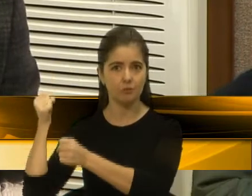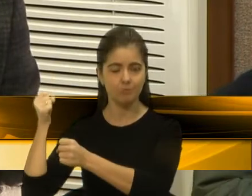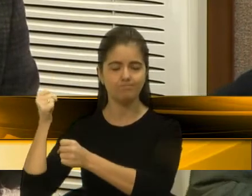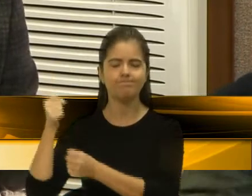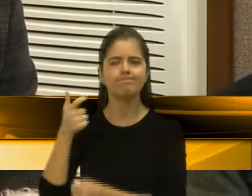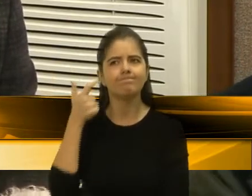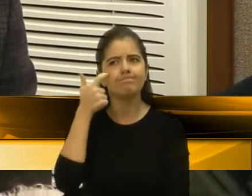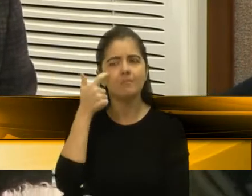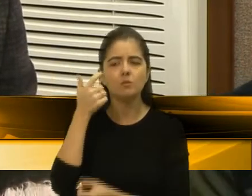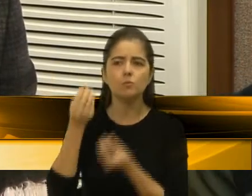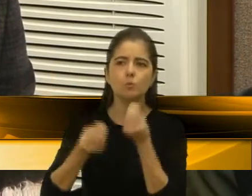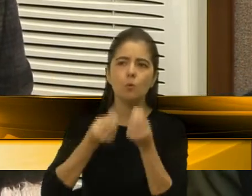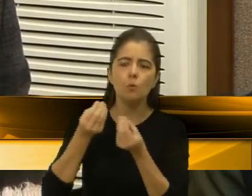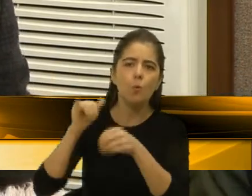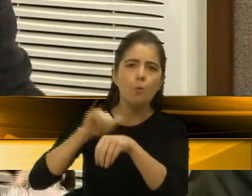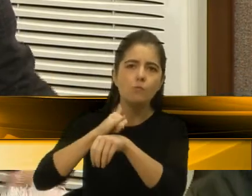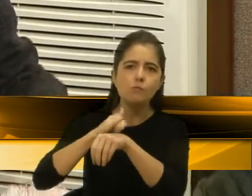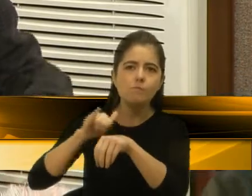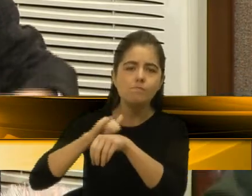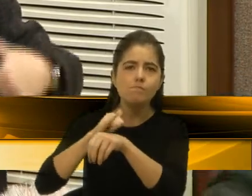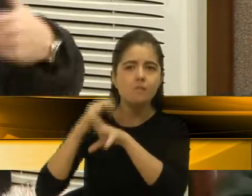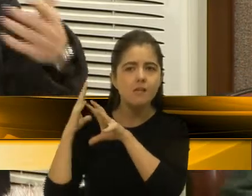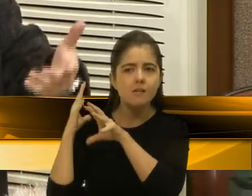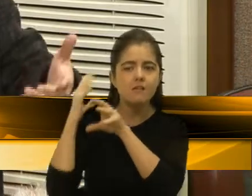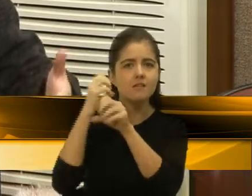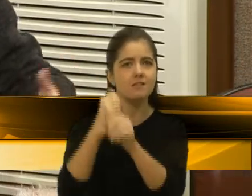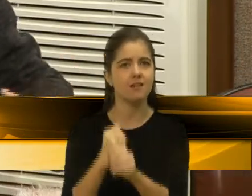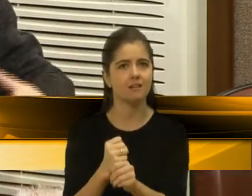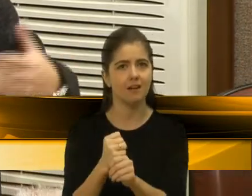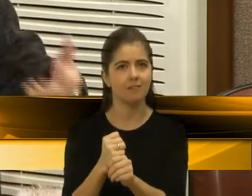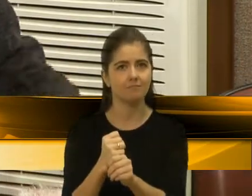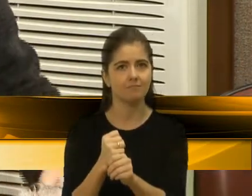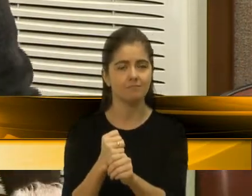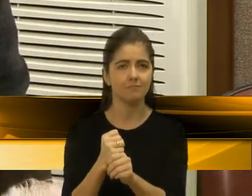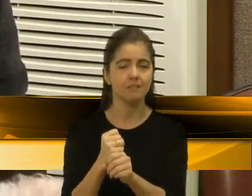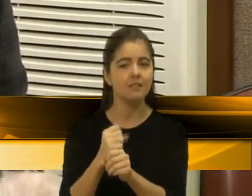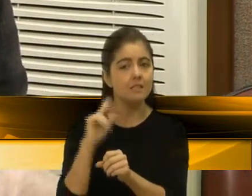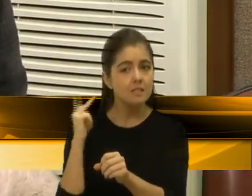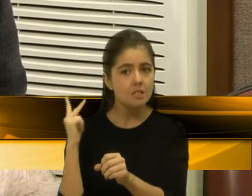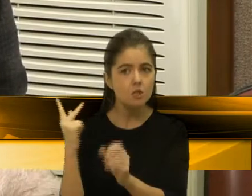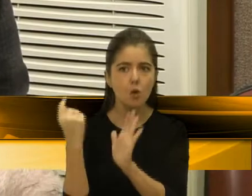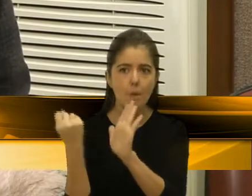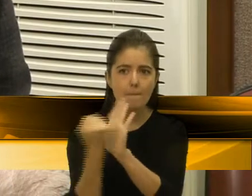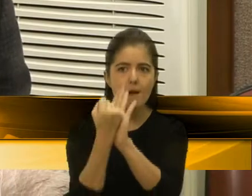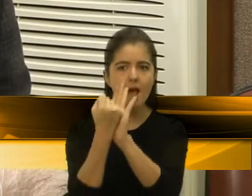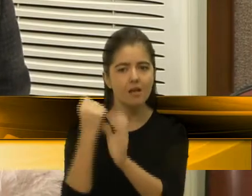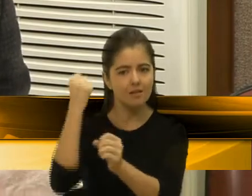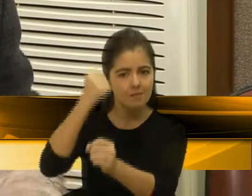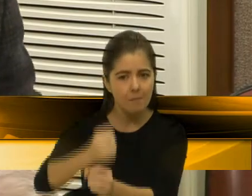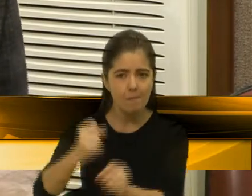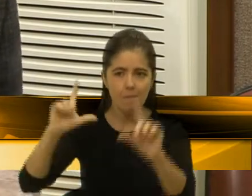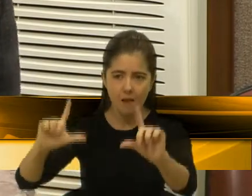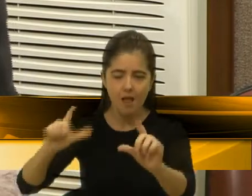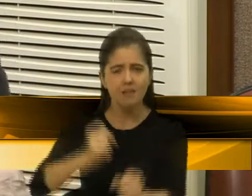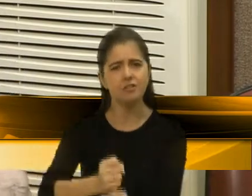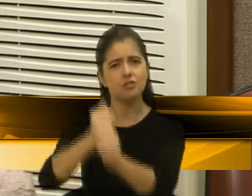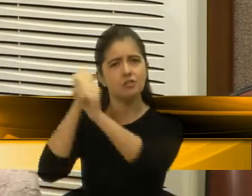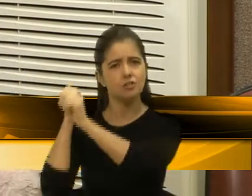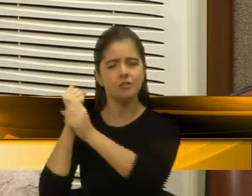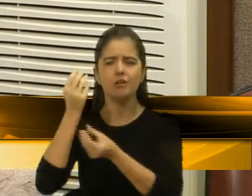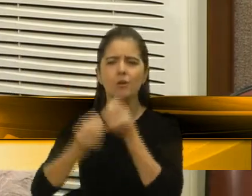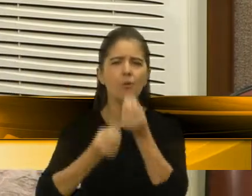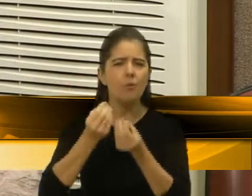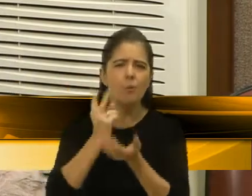esses fatos históricos mais relevantes de Caxias do Sul e inclusive marcar personalidades da construção da cidade.